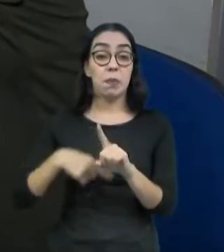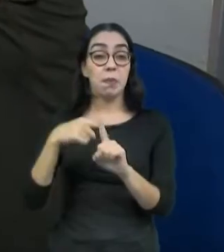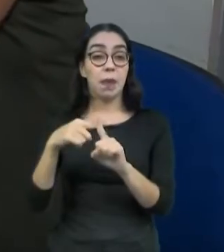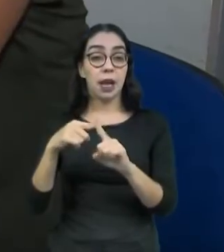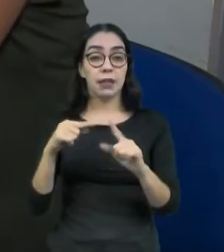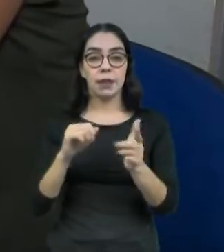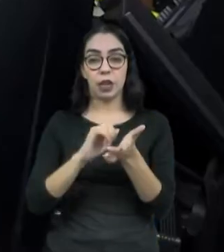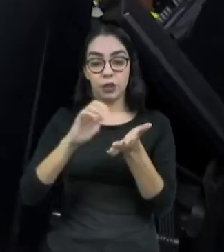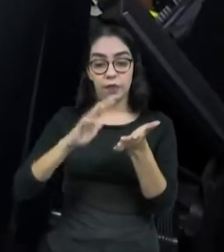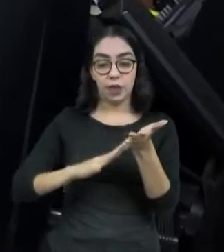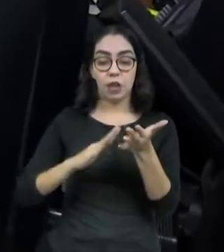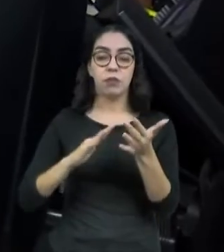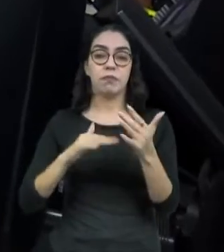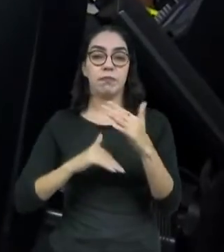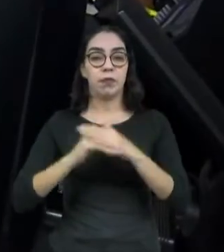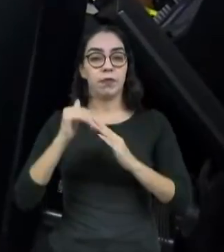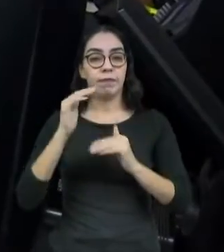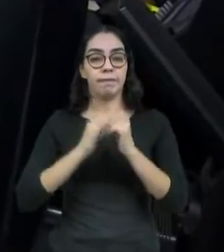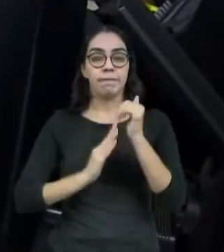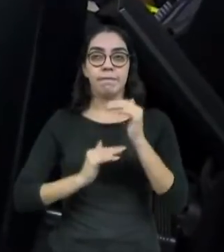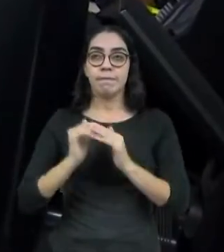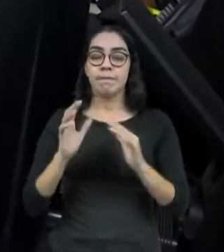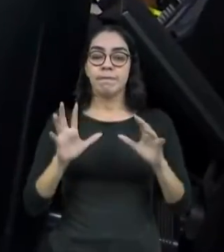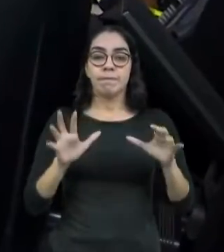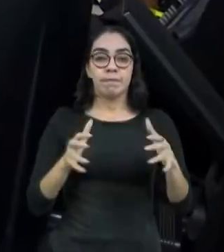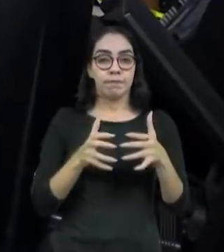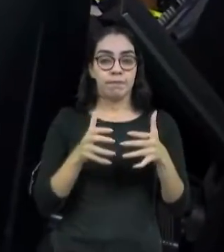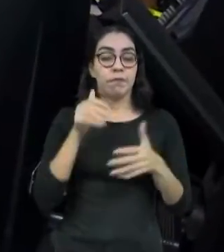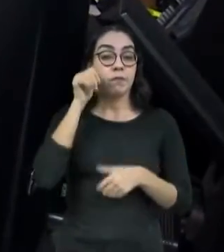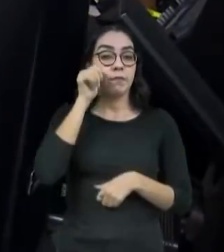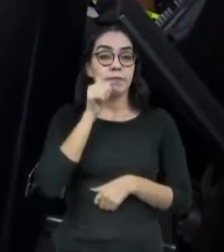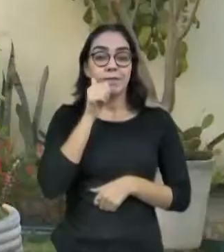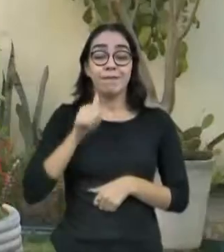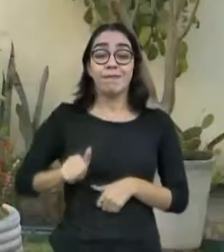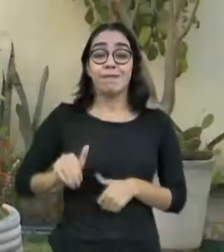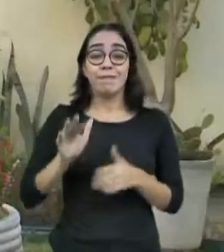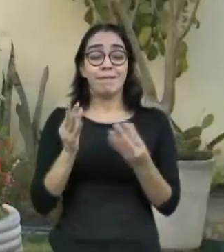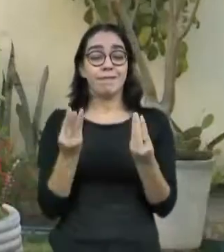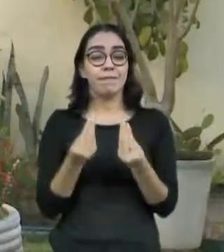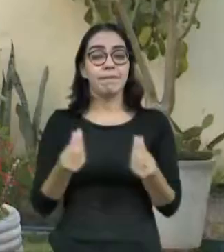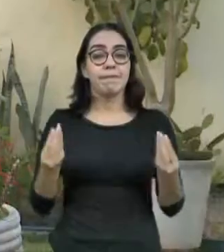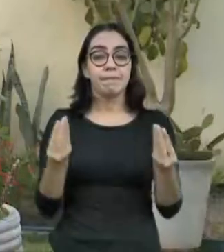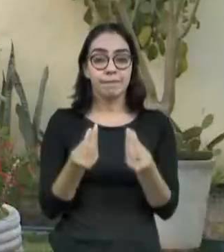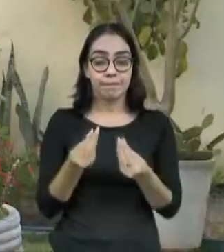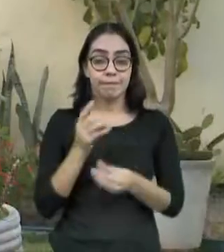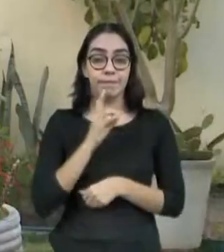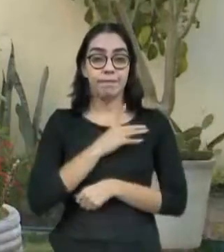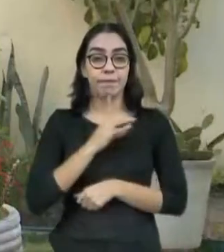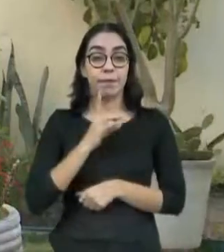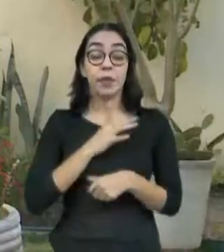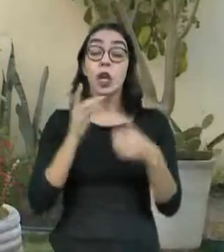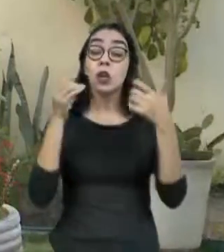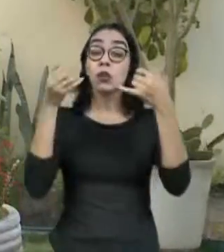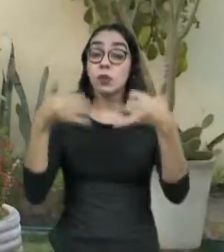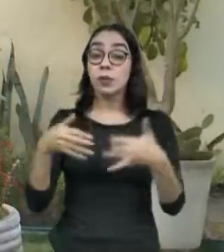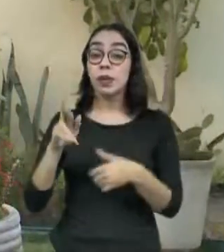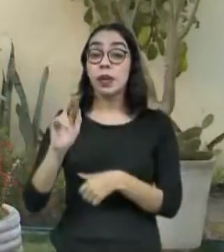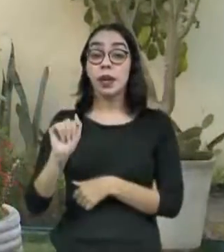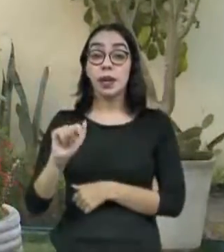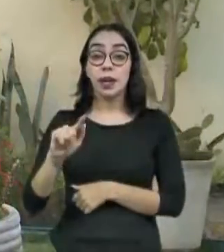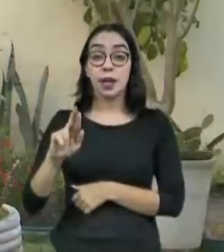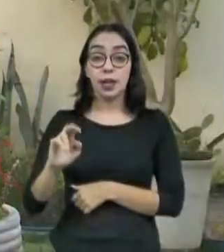profissão deixa o público feminino ainda mais vulnerável, explica Raquel Andrade, coordenadora da